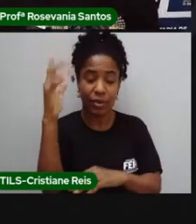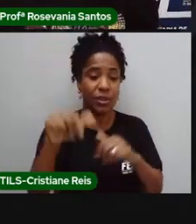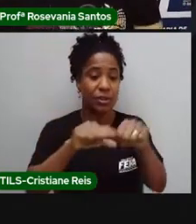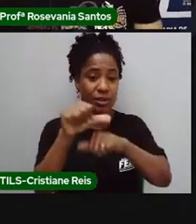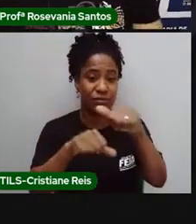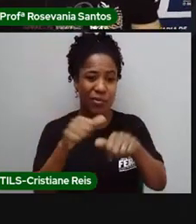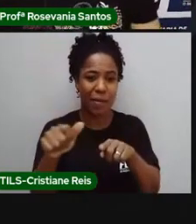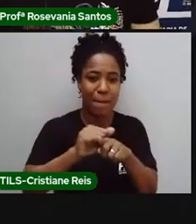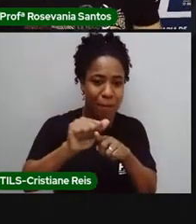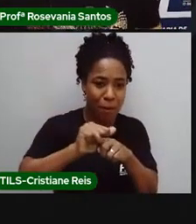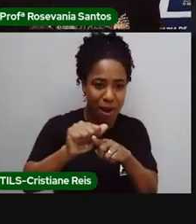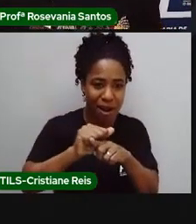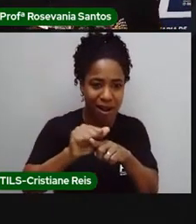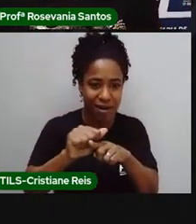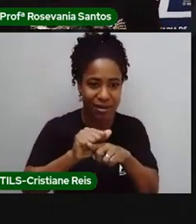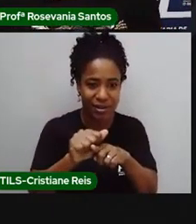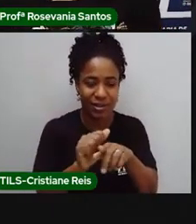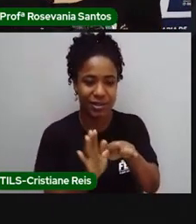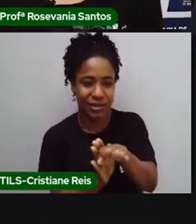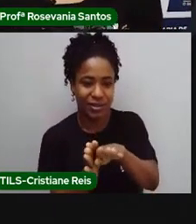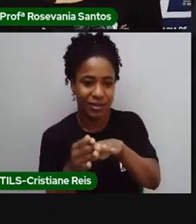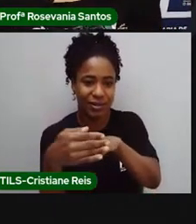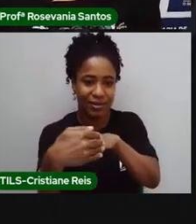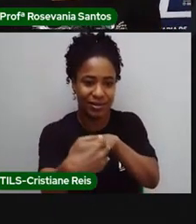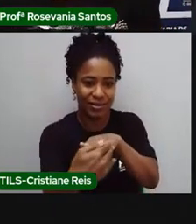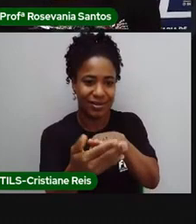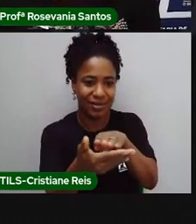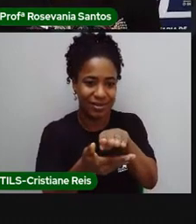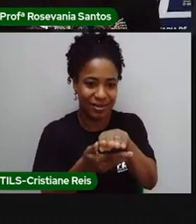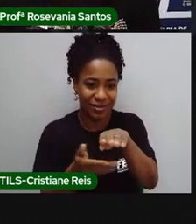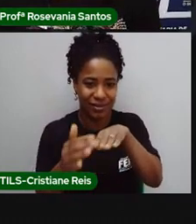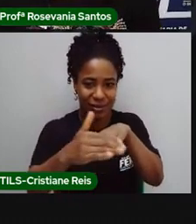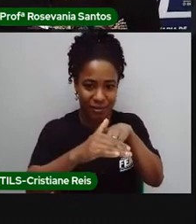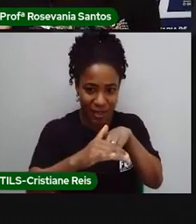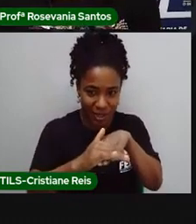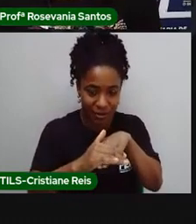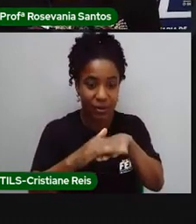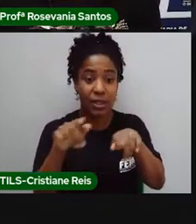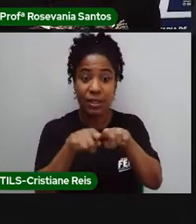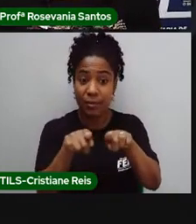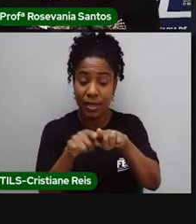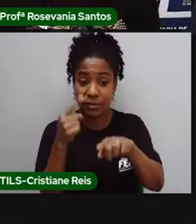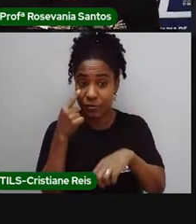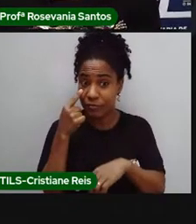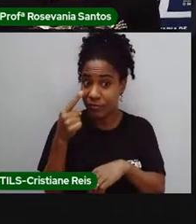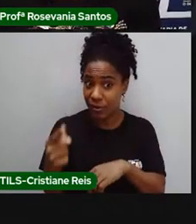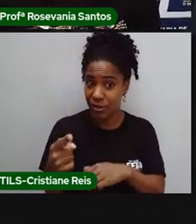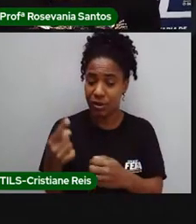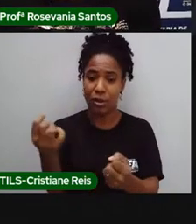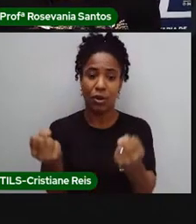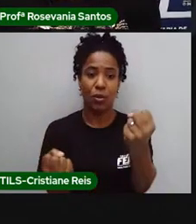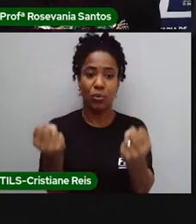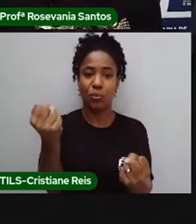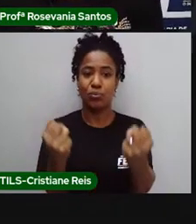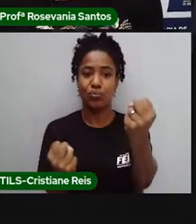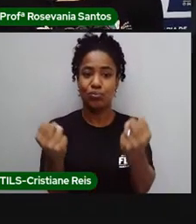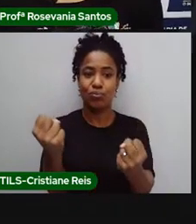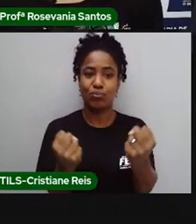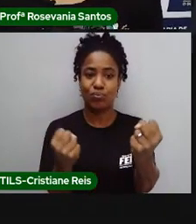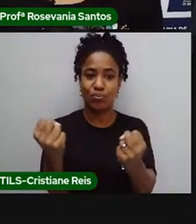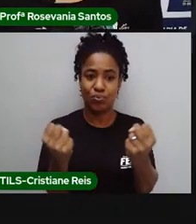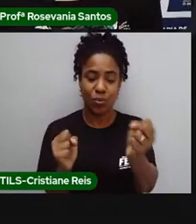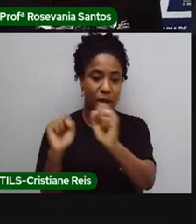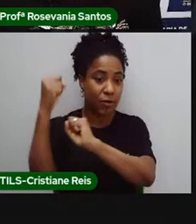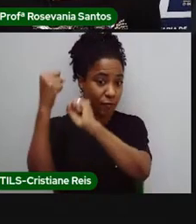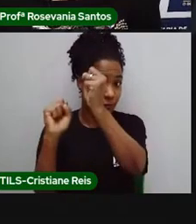vendo a parte da indústria automobilística, né, extremamente mecanizada, que antes